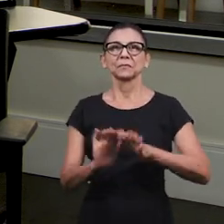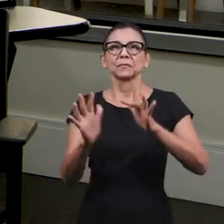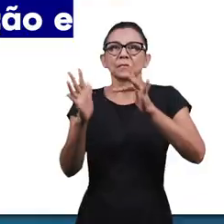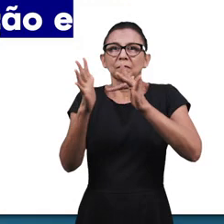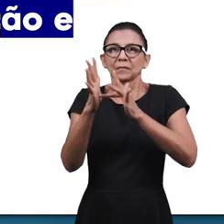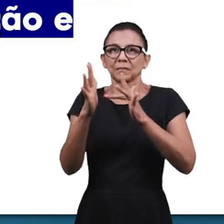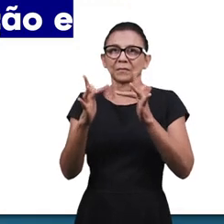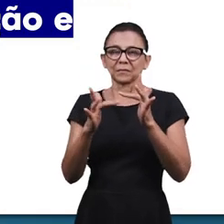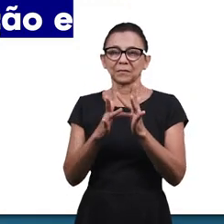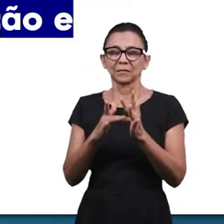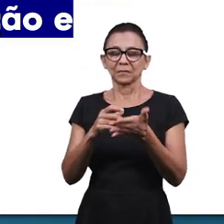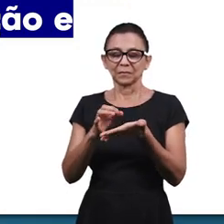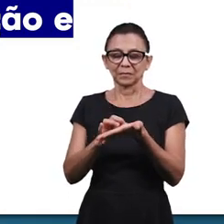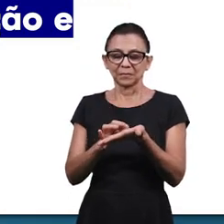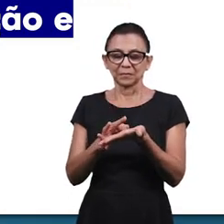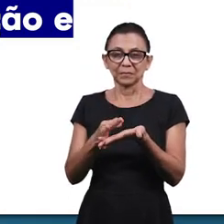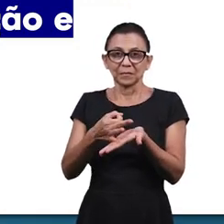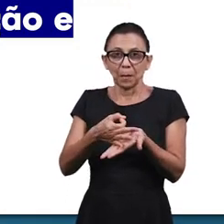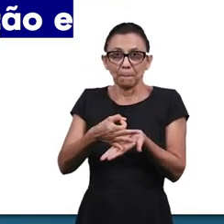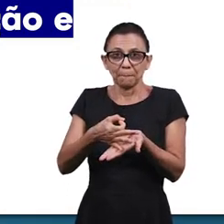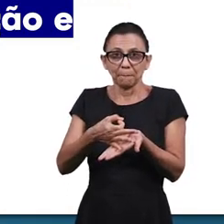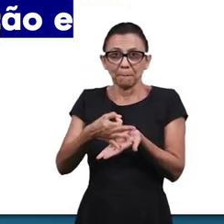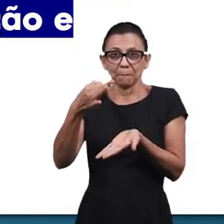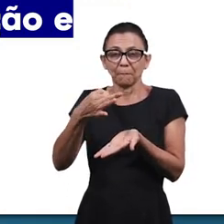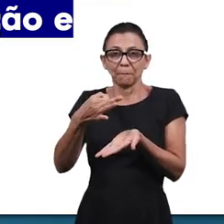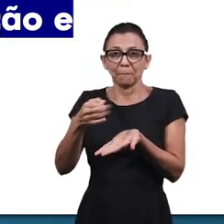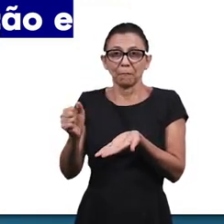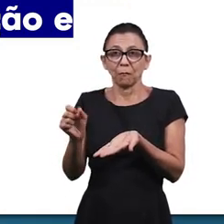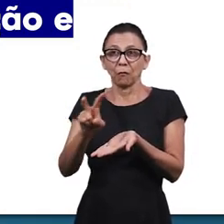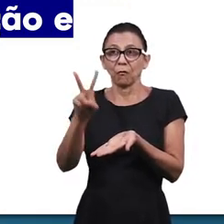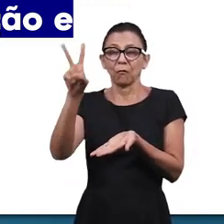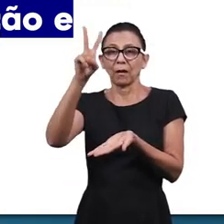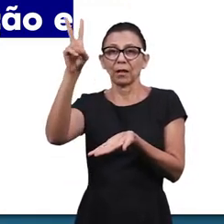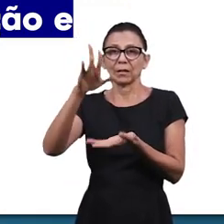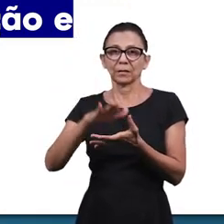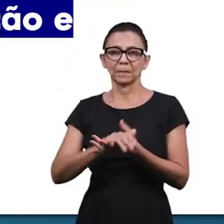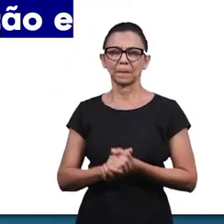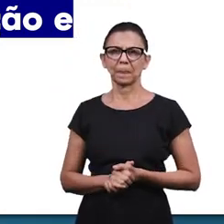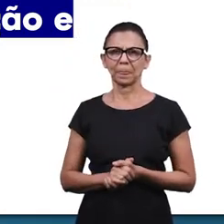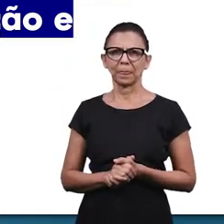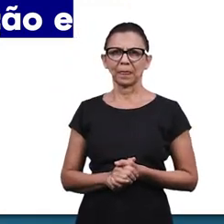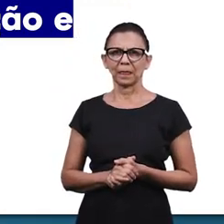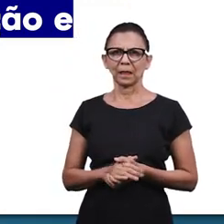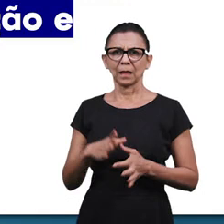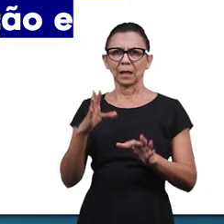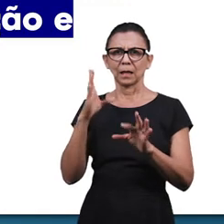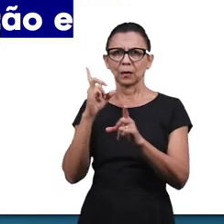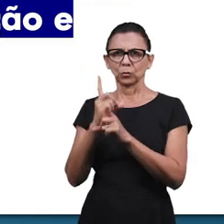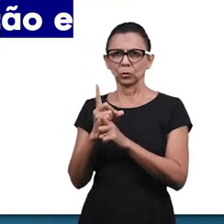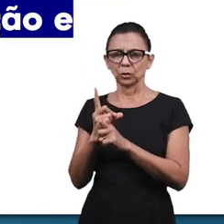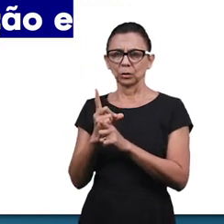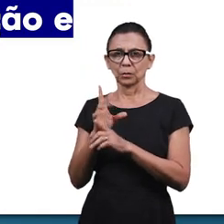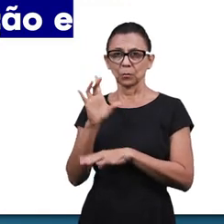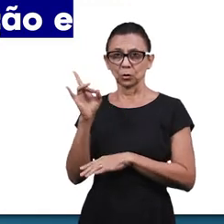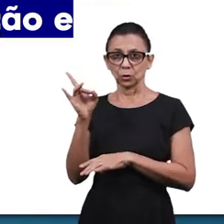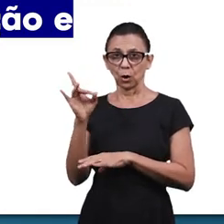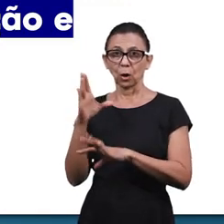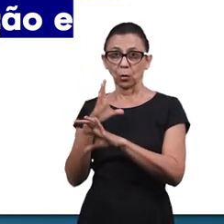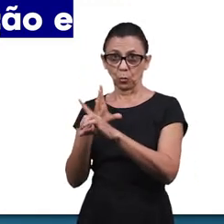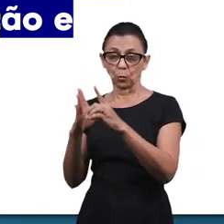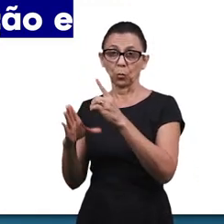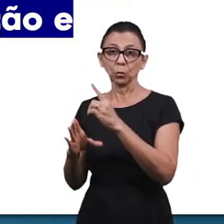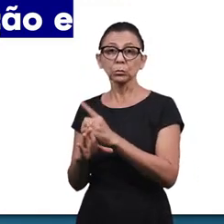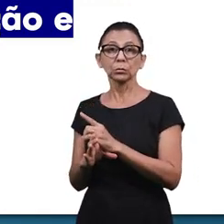escreveu assim, Jesus, a pérola de grande preço, não só encontramos nos cultos, porque ali,